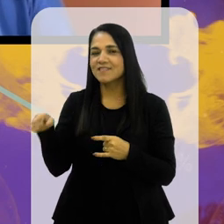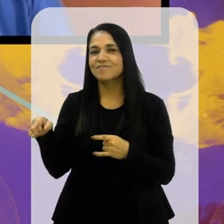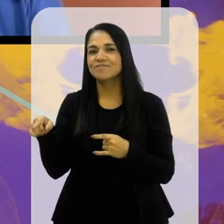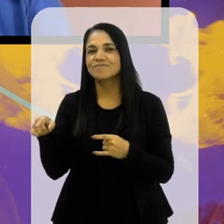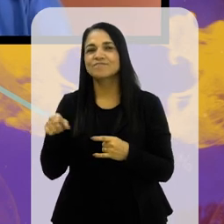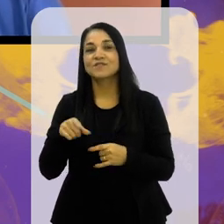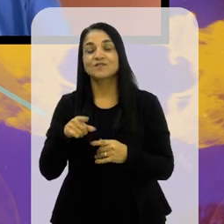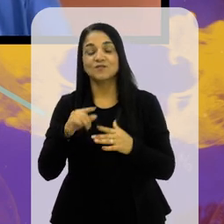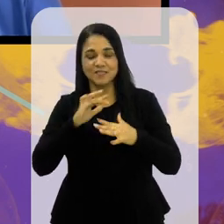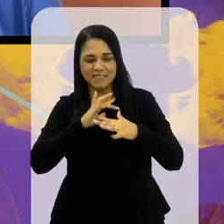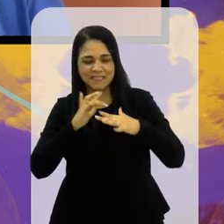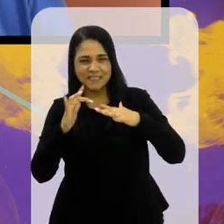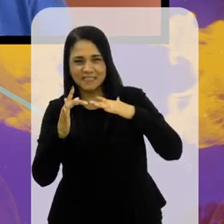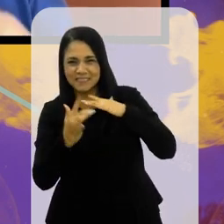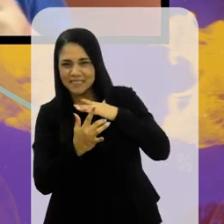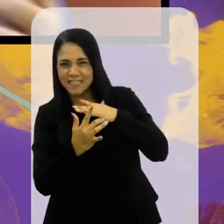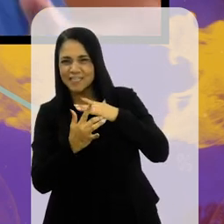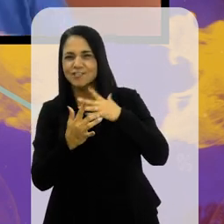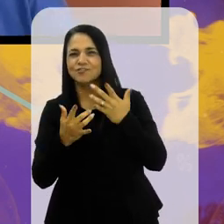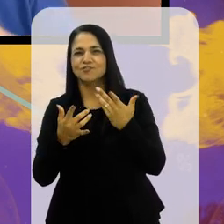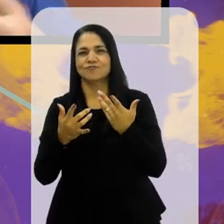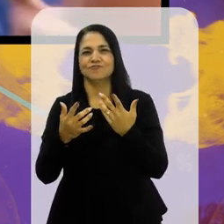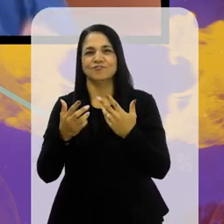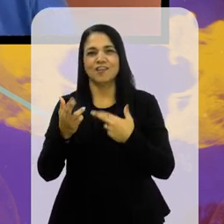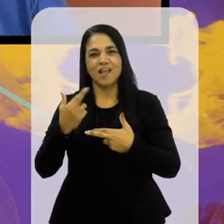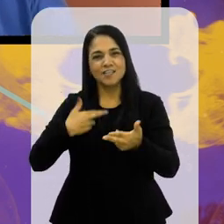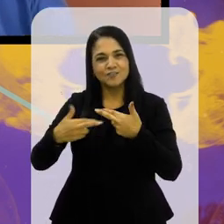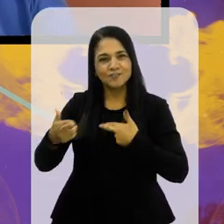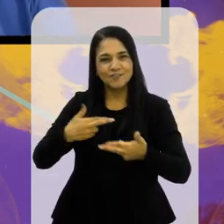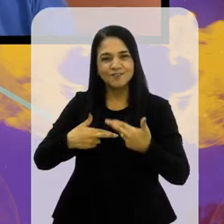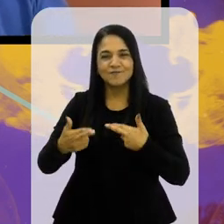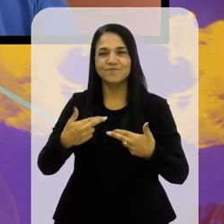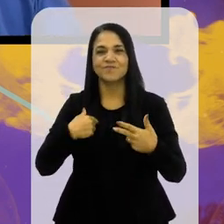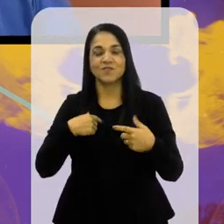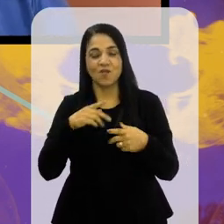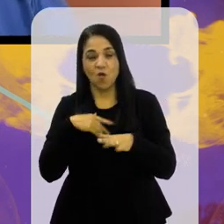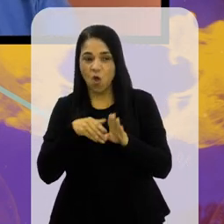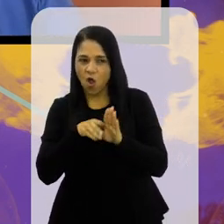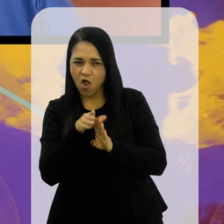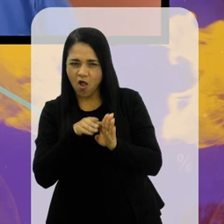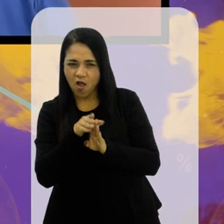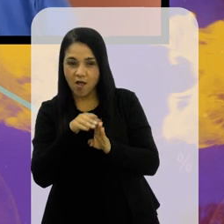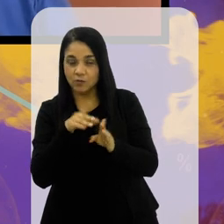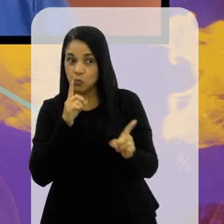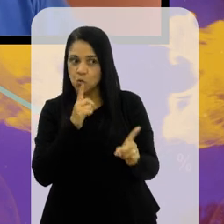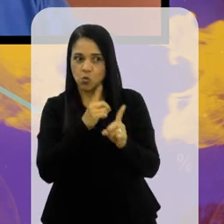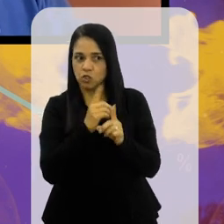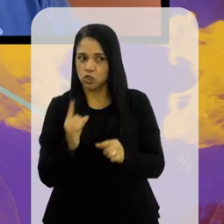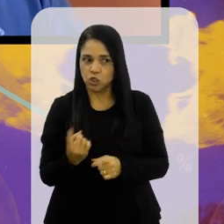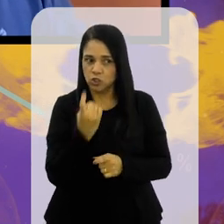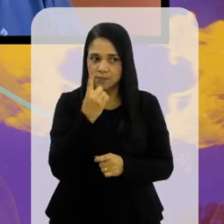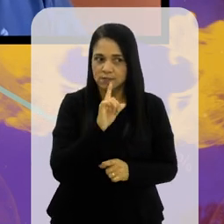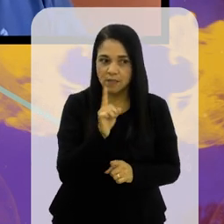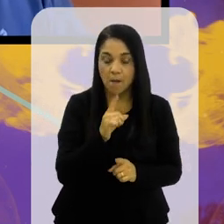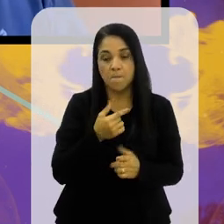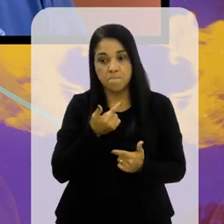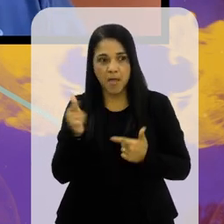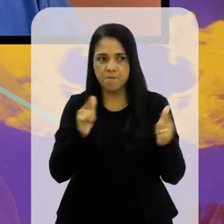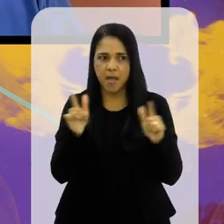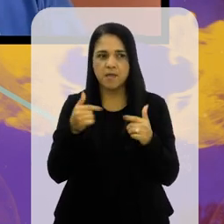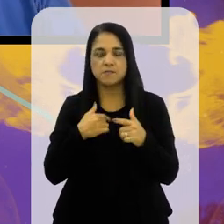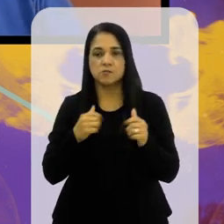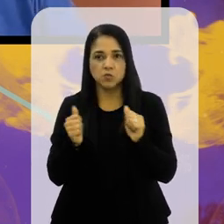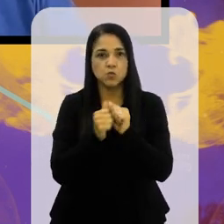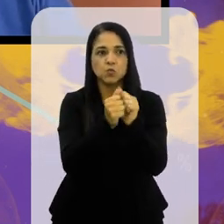E assim, são feitos pelos sites de relacionamentos. E aí recomendo, ó, não encontre ninguém